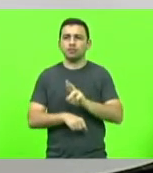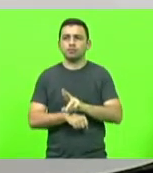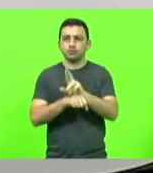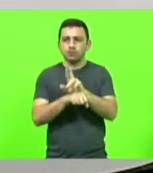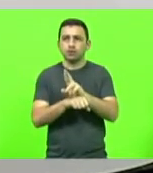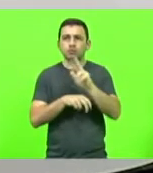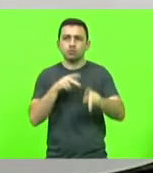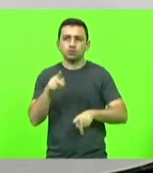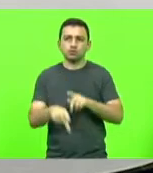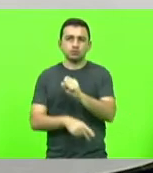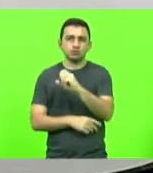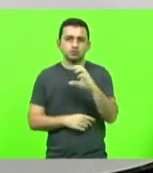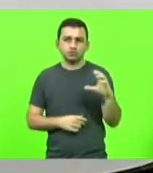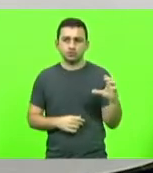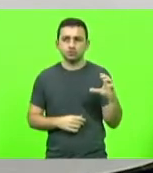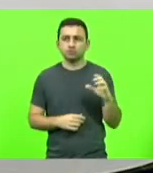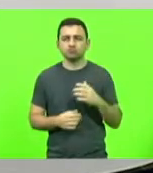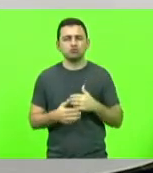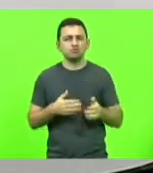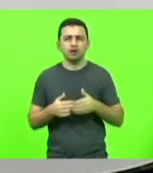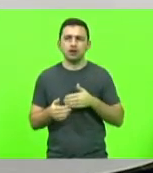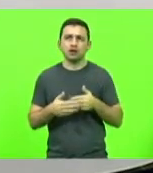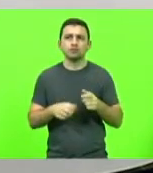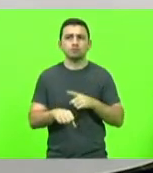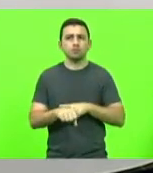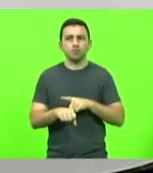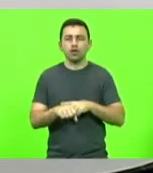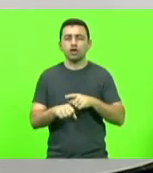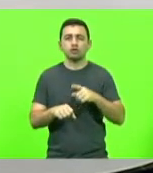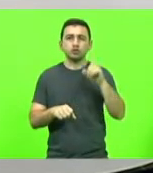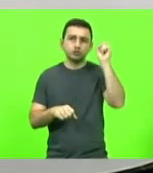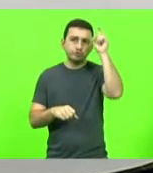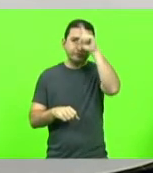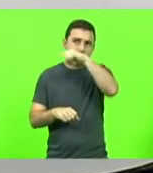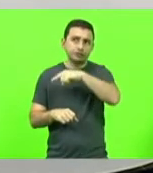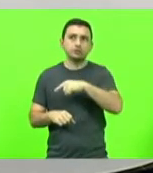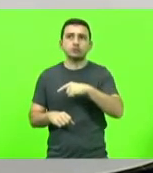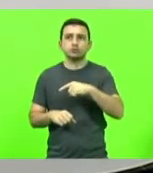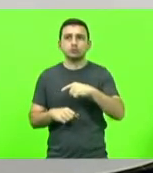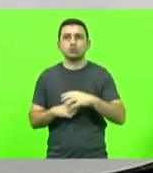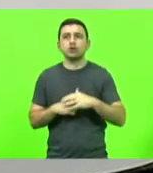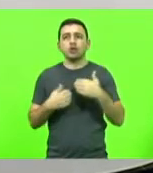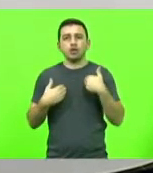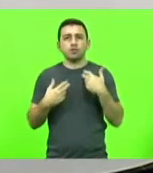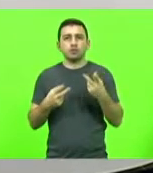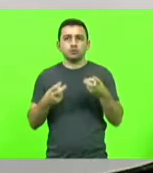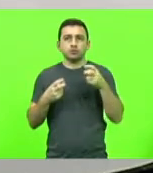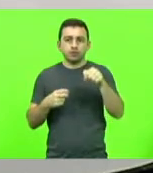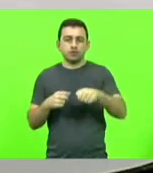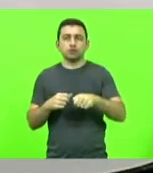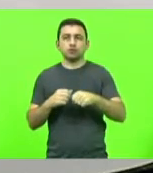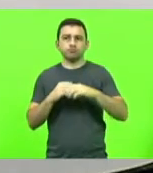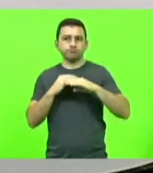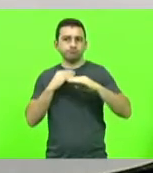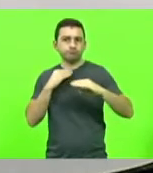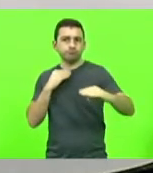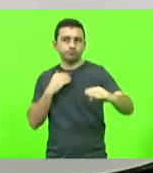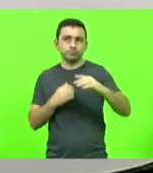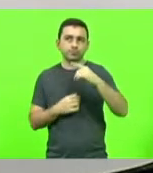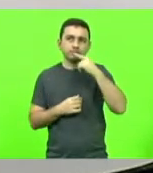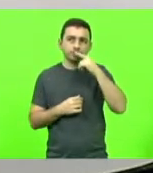povo aqui nesta casa. Mesmo nos momentos de maior adversidade, eu enxergo esse tapete vermelho. Deputado